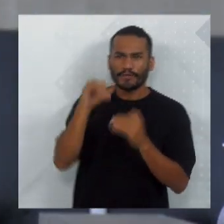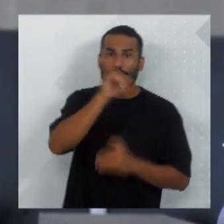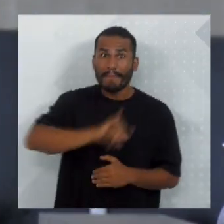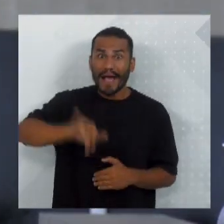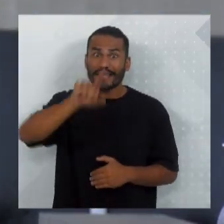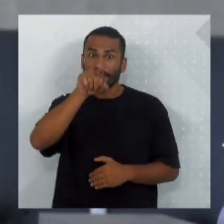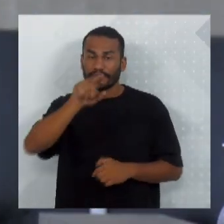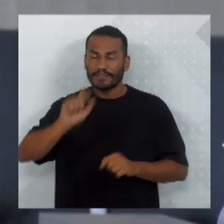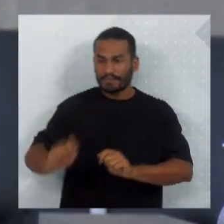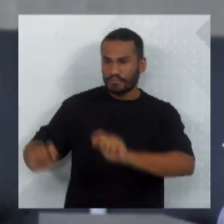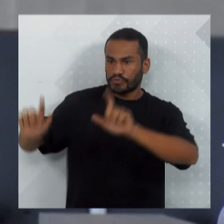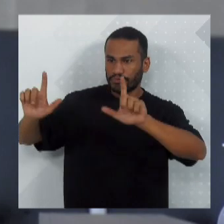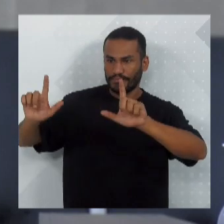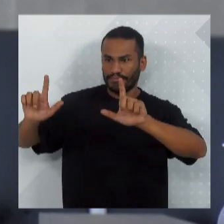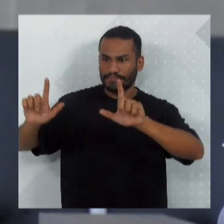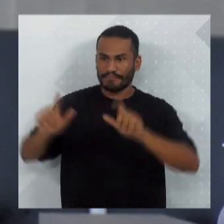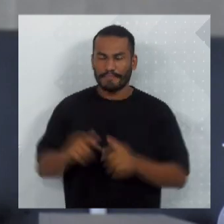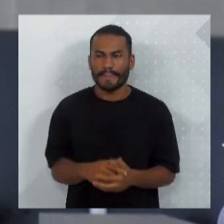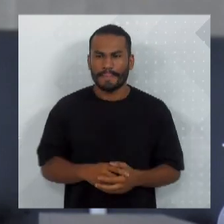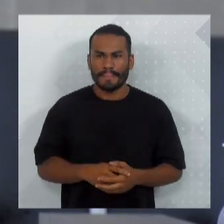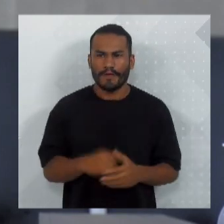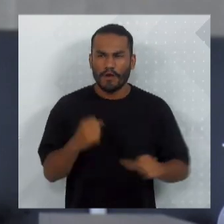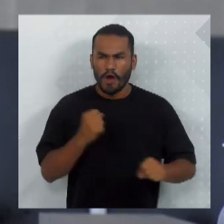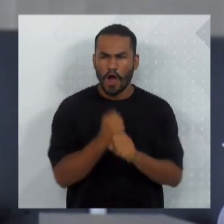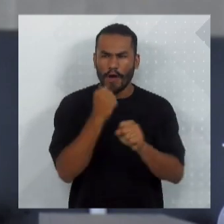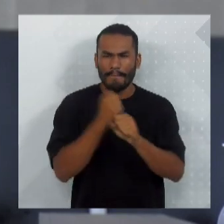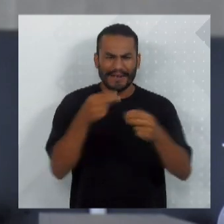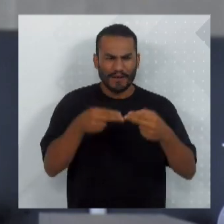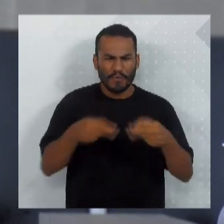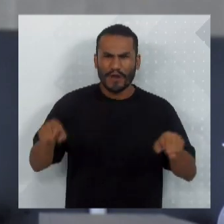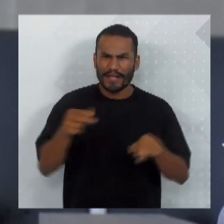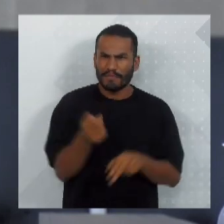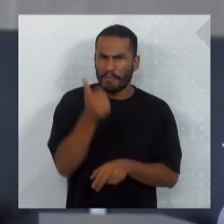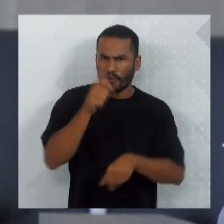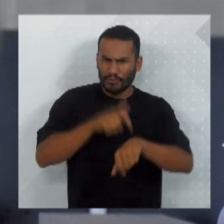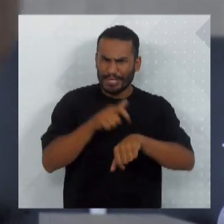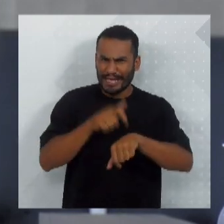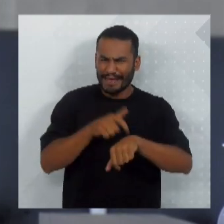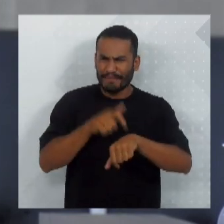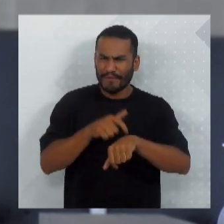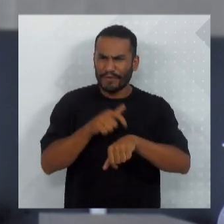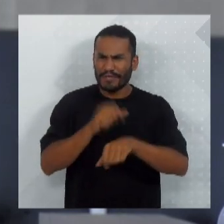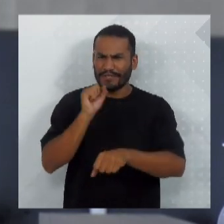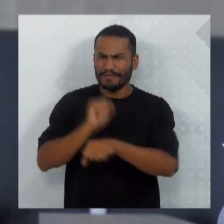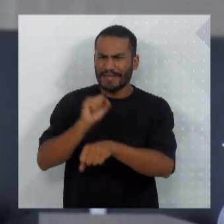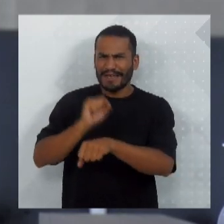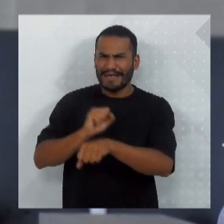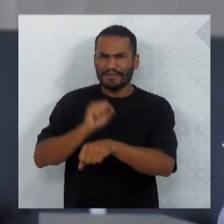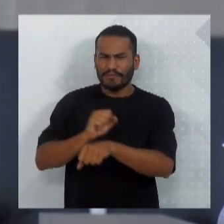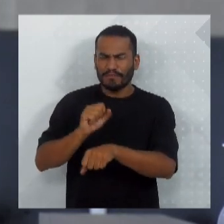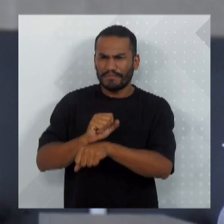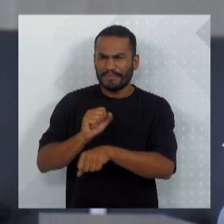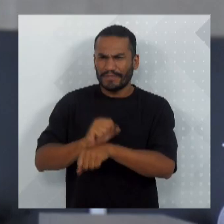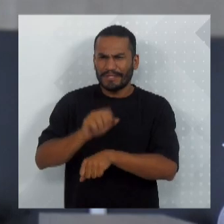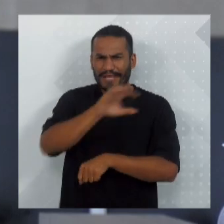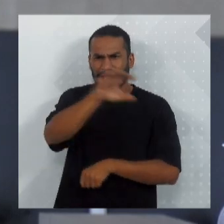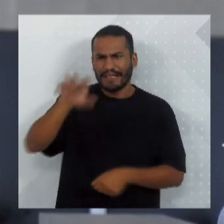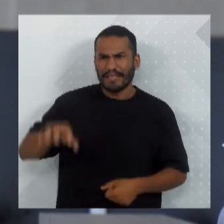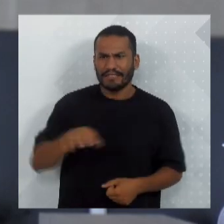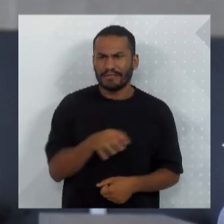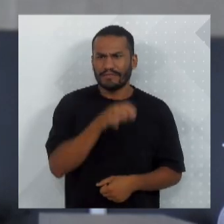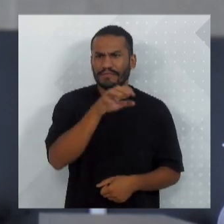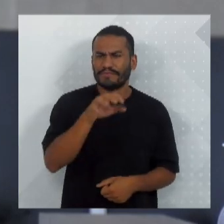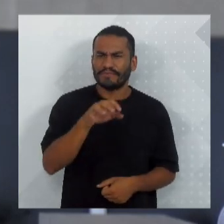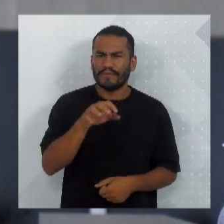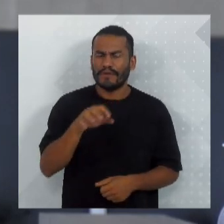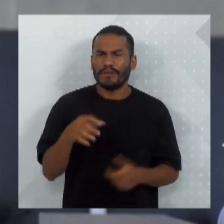senhor colocou ali. Uma obra que foi recém-inaugurada há muito tempo, aguardando lá na sua região. E